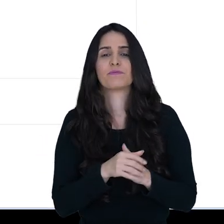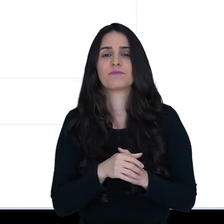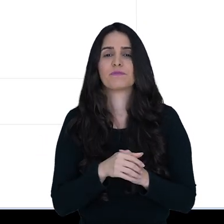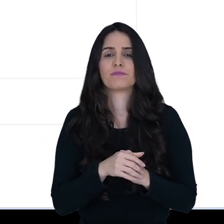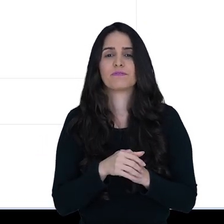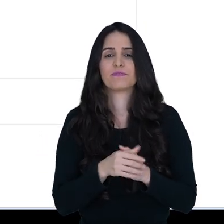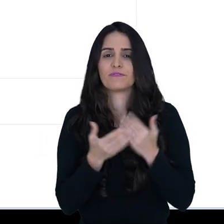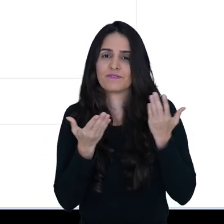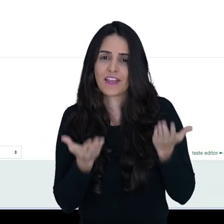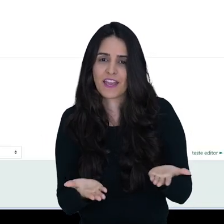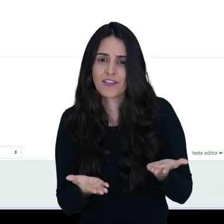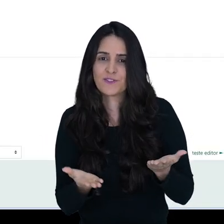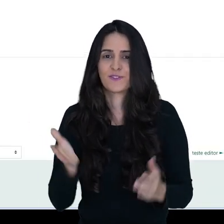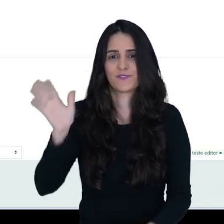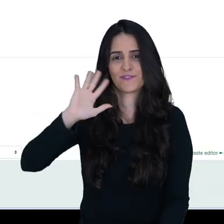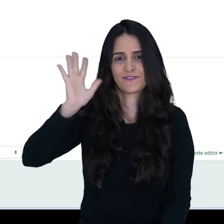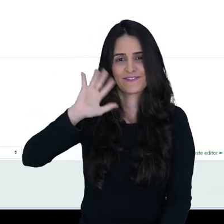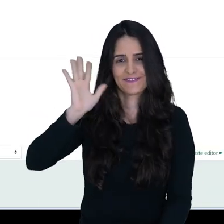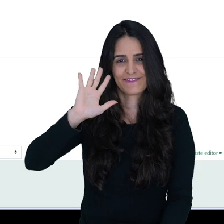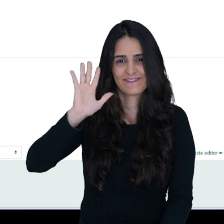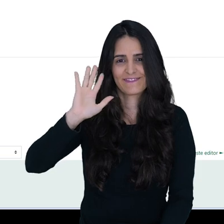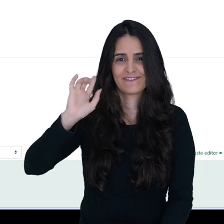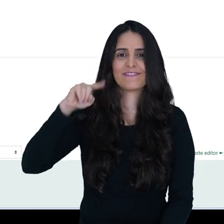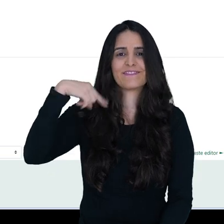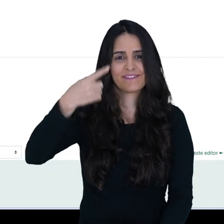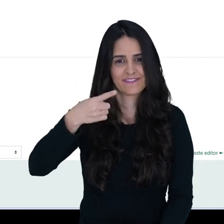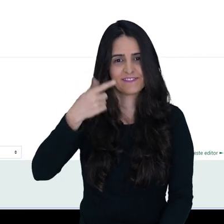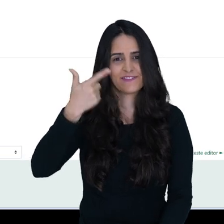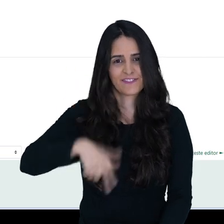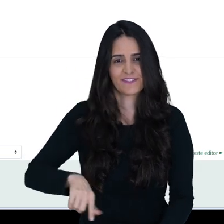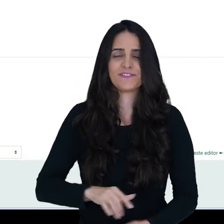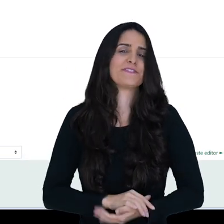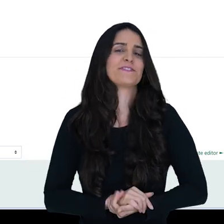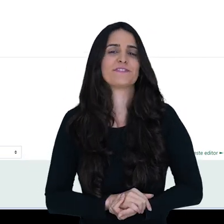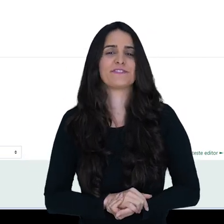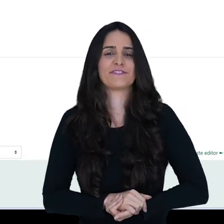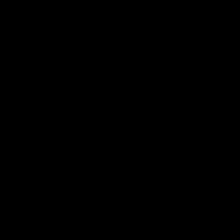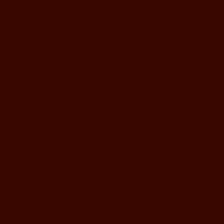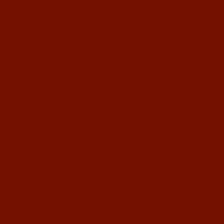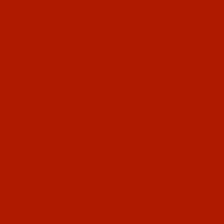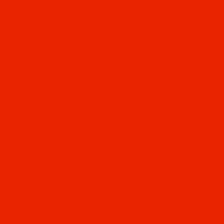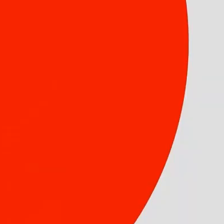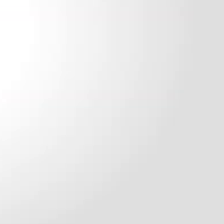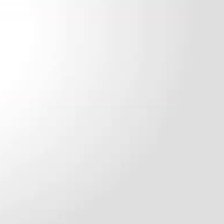E vou acessar aqui. Então, é isso. Até o próximo tutorial.